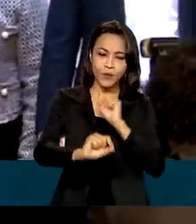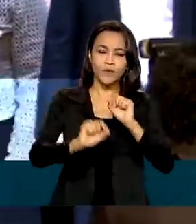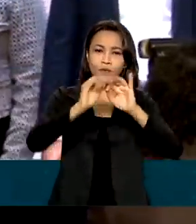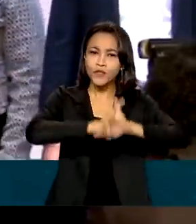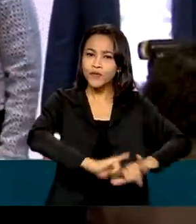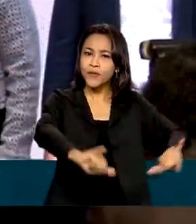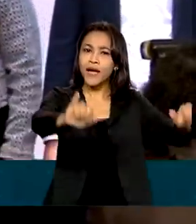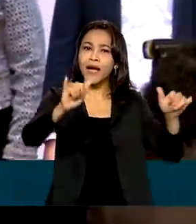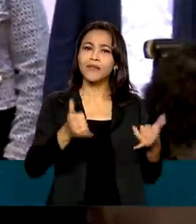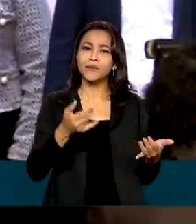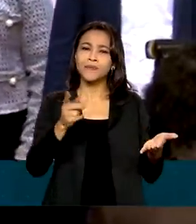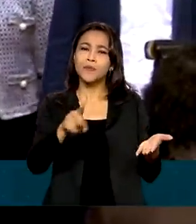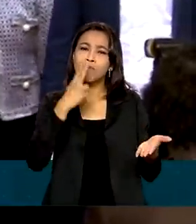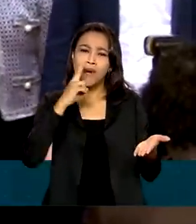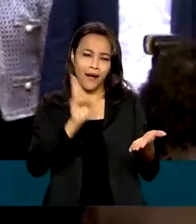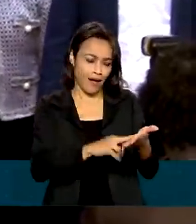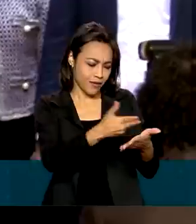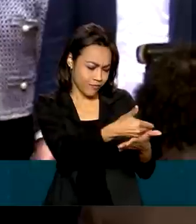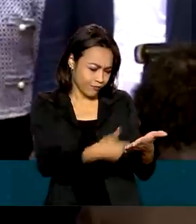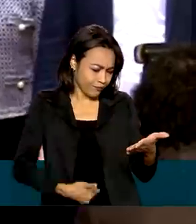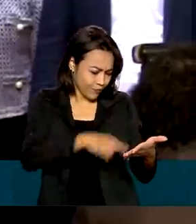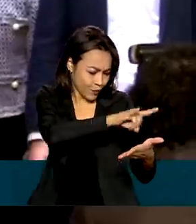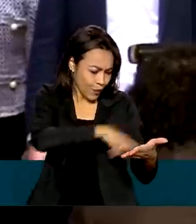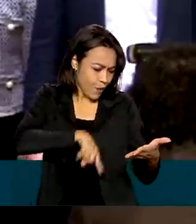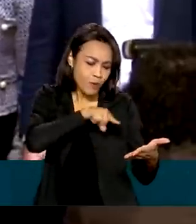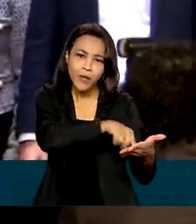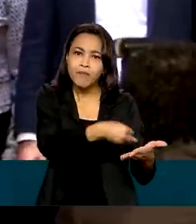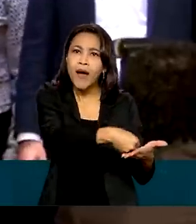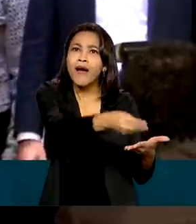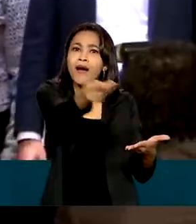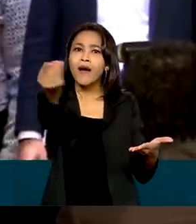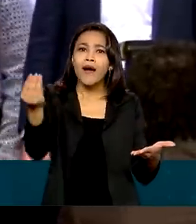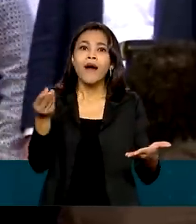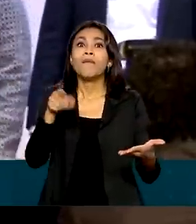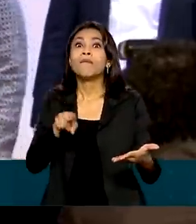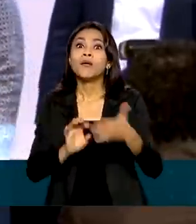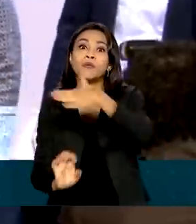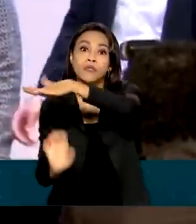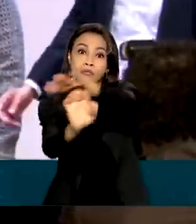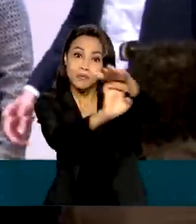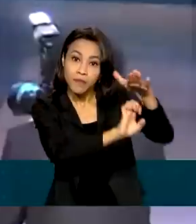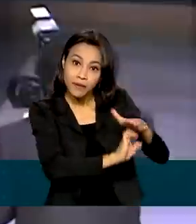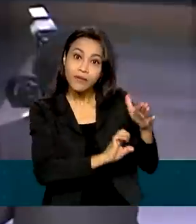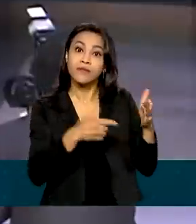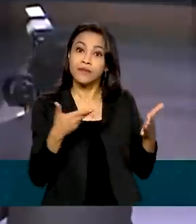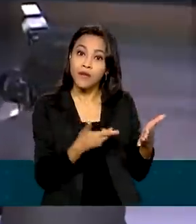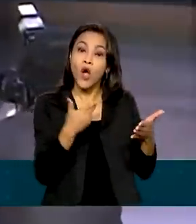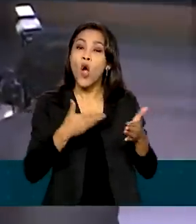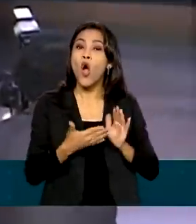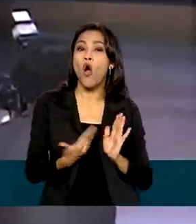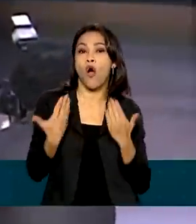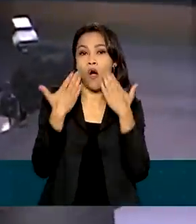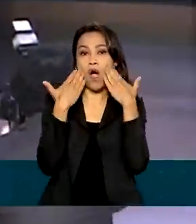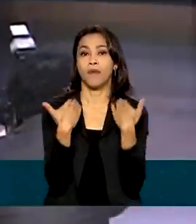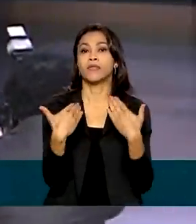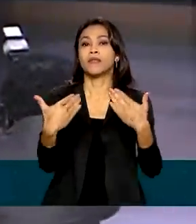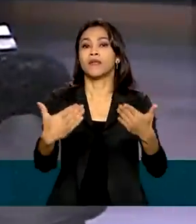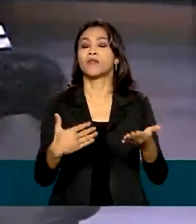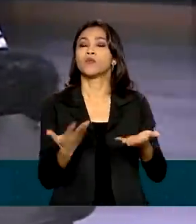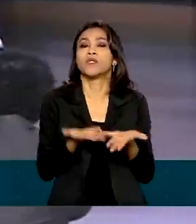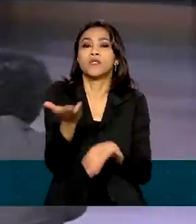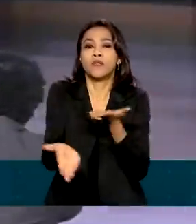carta aos estados, um documento preparado para gestores com a carteira de serviços do banco e apresentado um selo